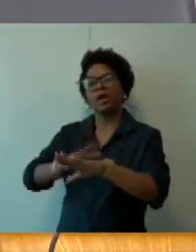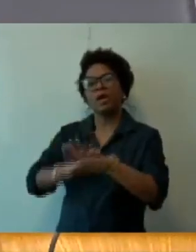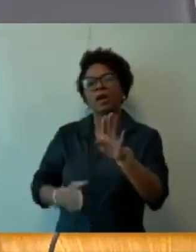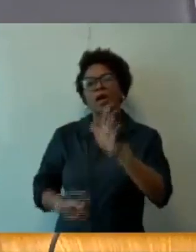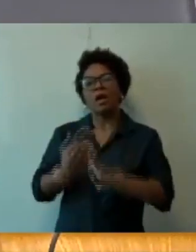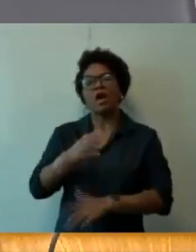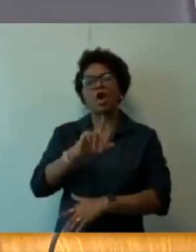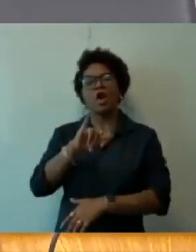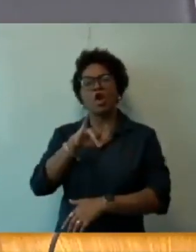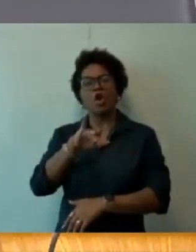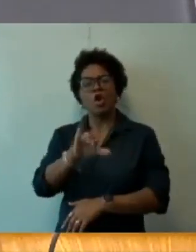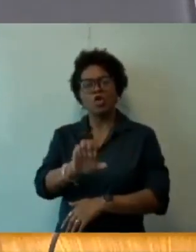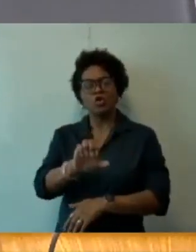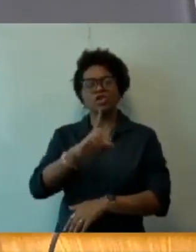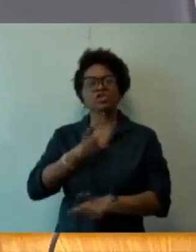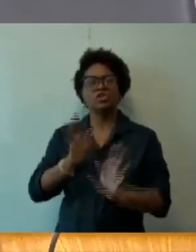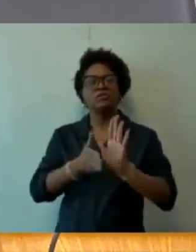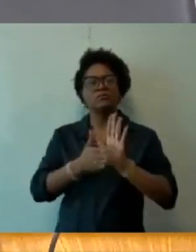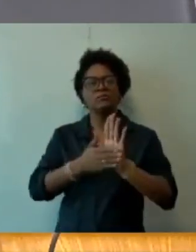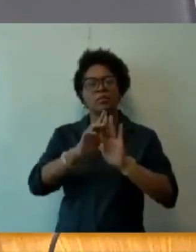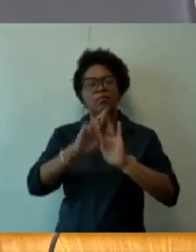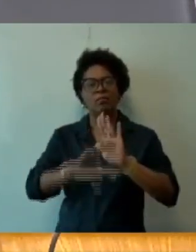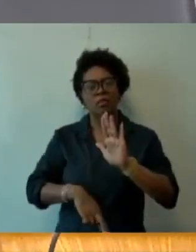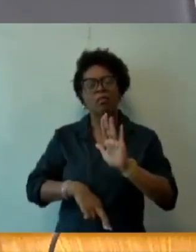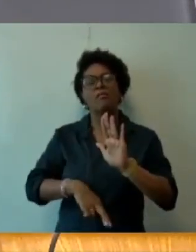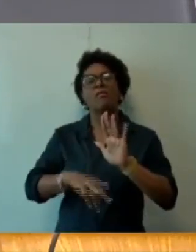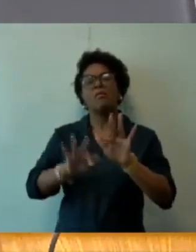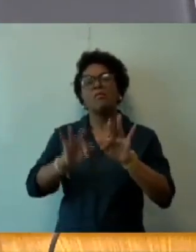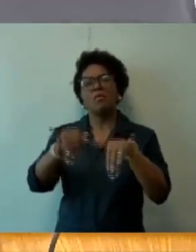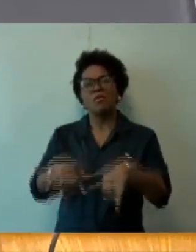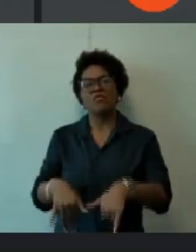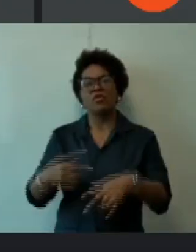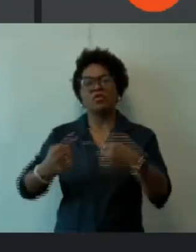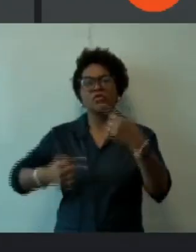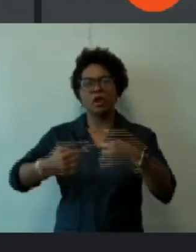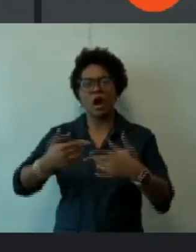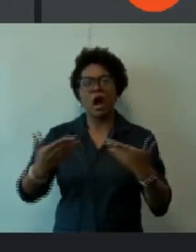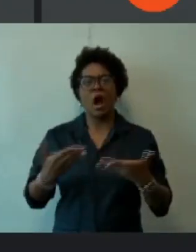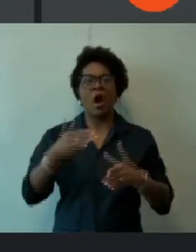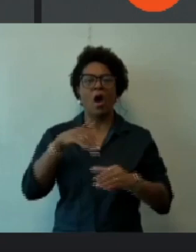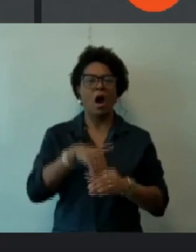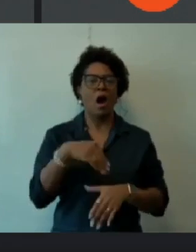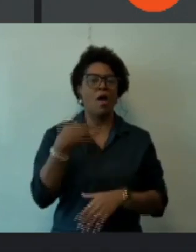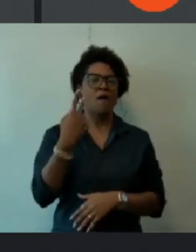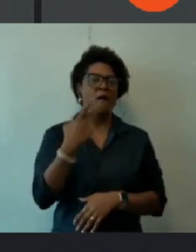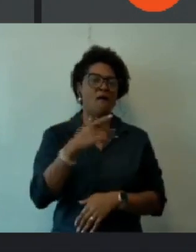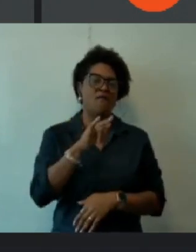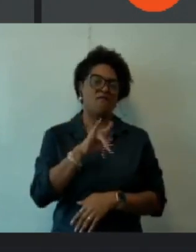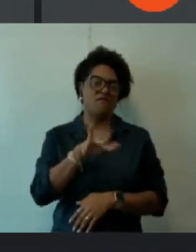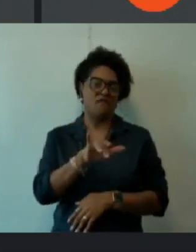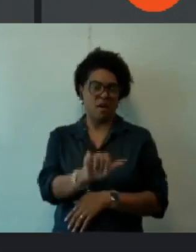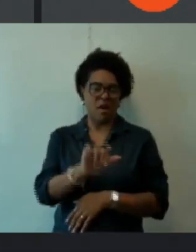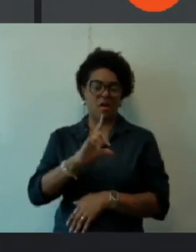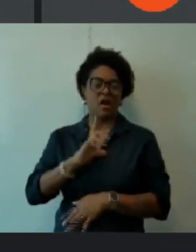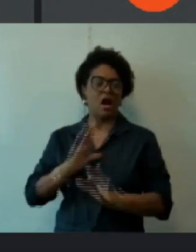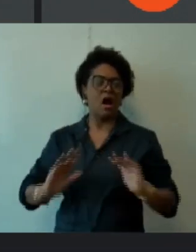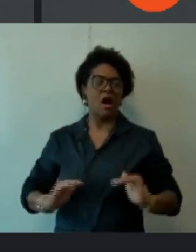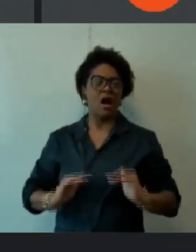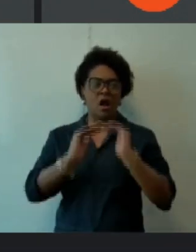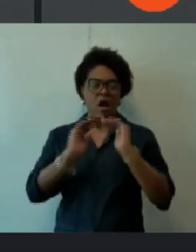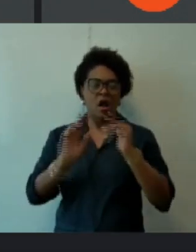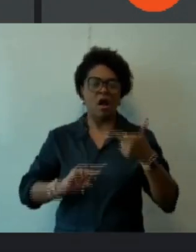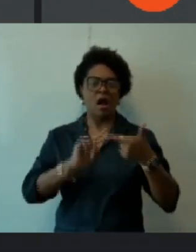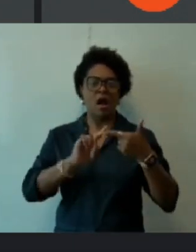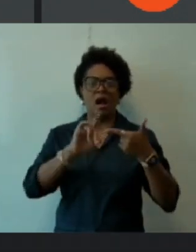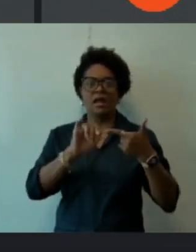redação final eu levo para a discussão. Trago para a votação como vota a vereadora Fernanda? De acordo. Como vota o vereador Relamelo?